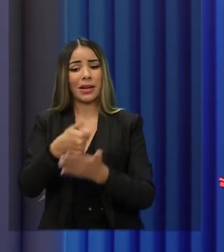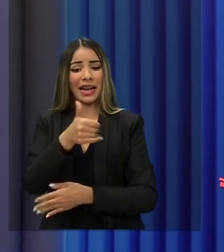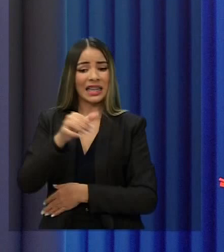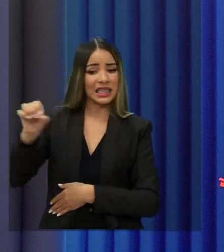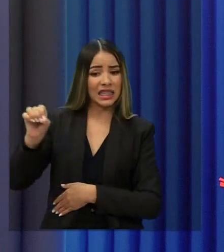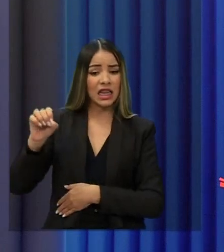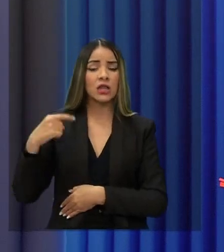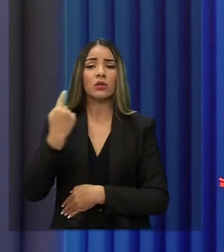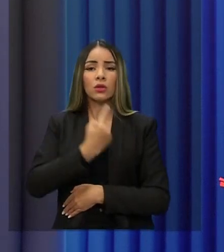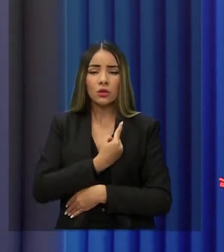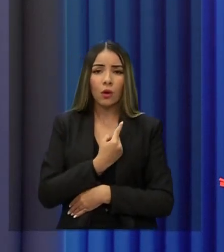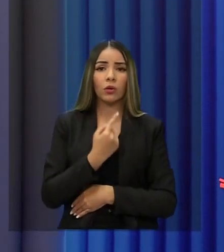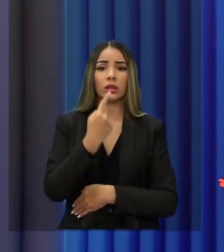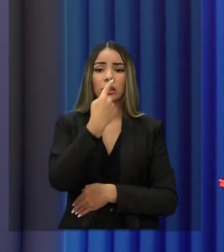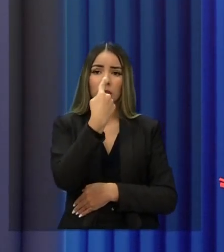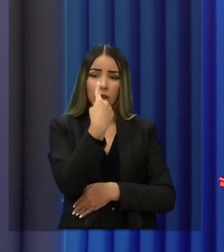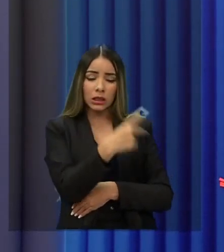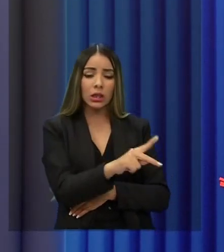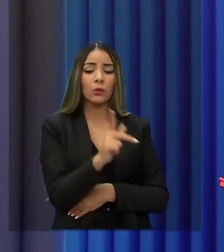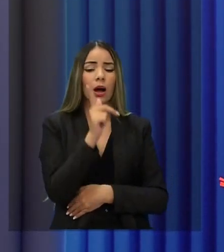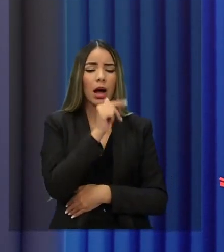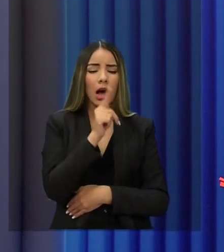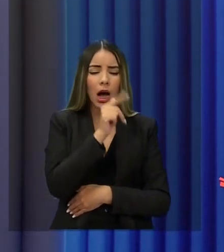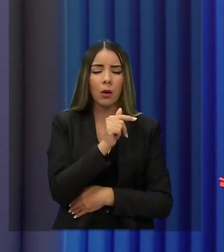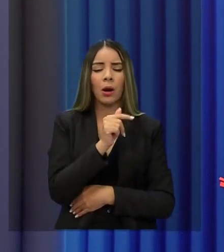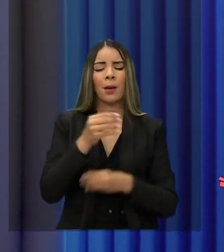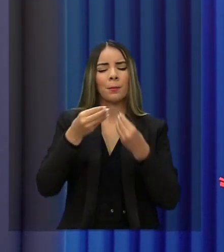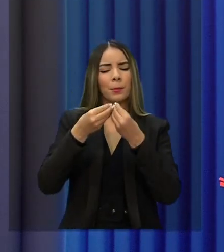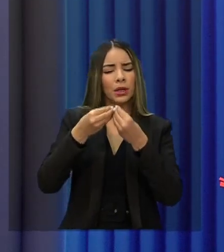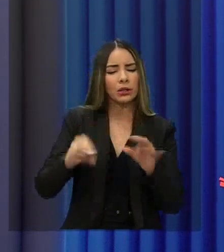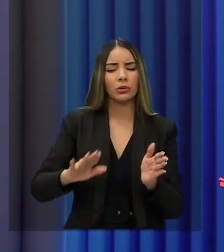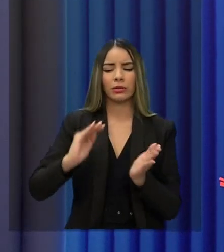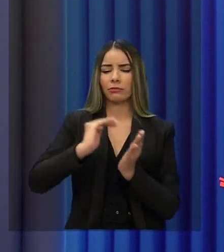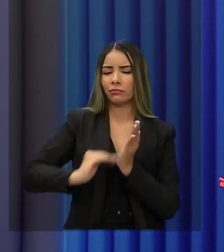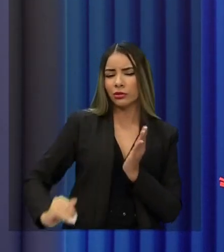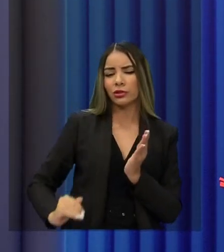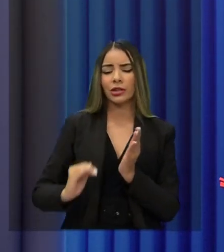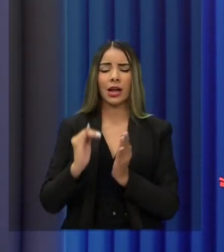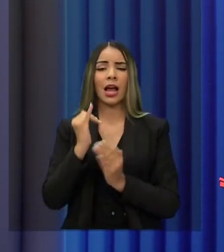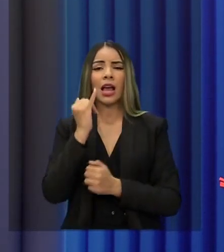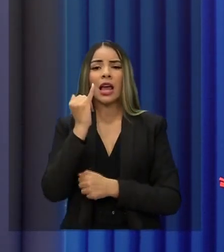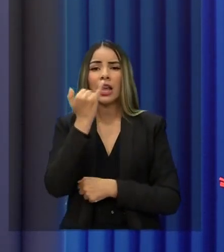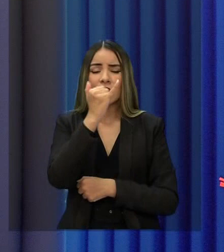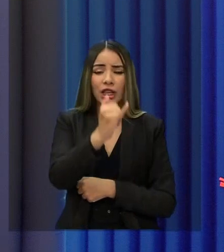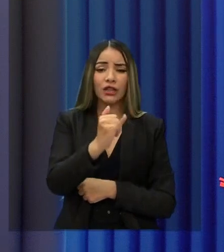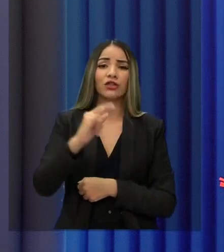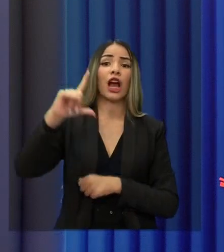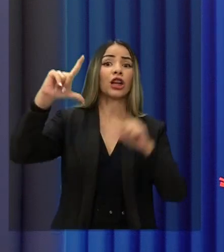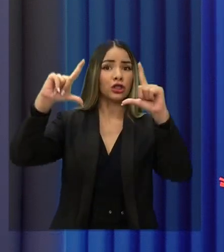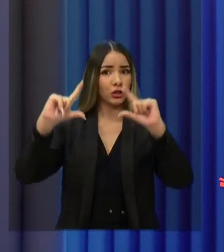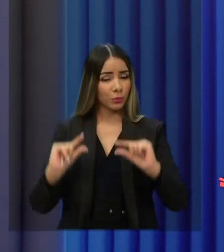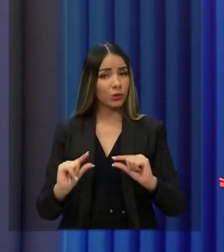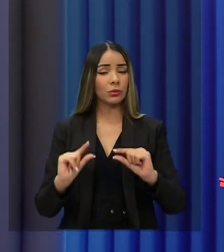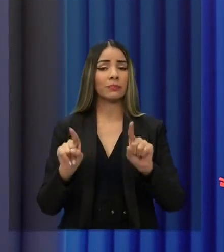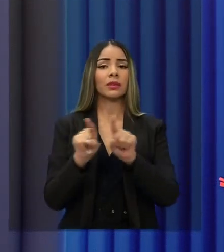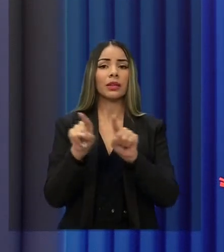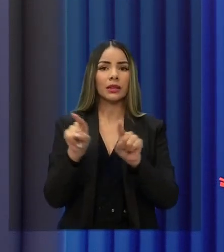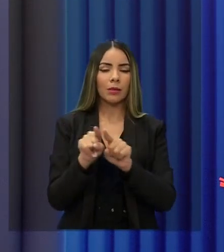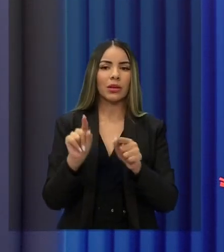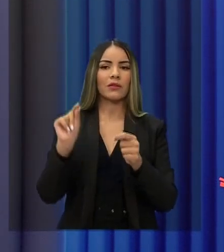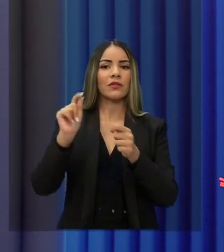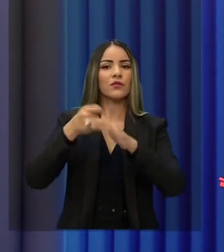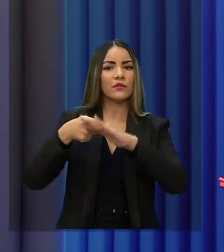custo da sua conta de água combatendo o desperdício, diminuindo a conta de energia da Cagesse, que é muito alta também, investindo em leilão